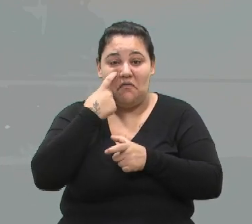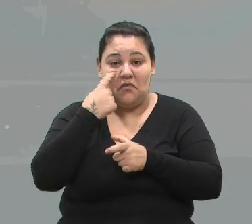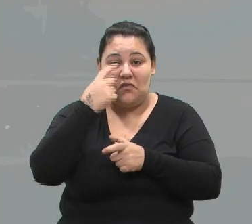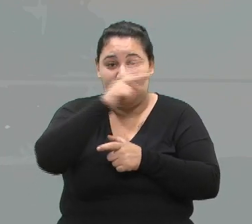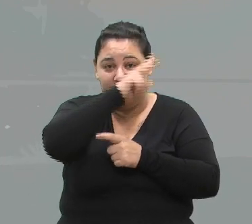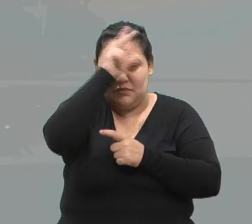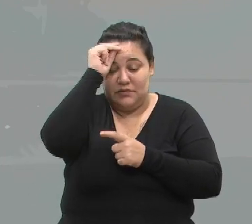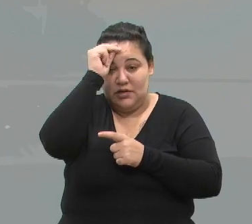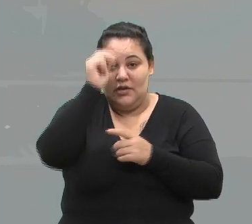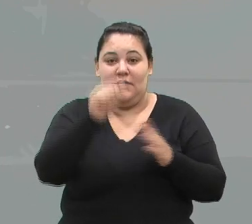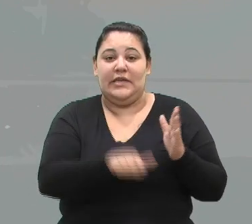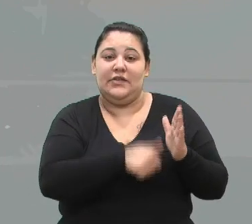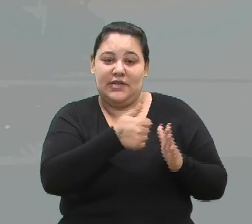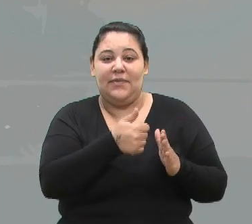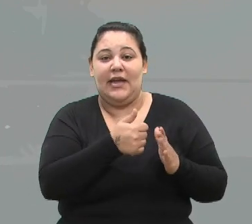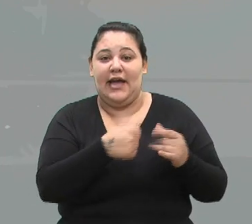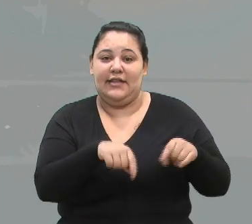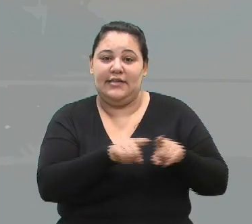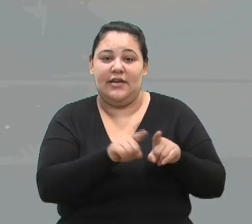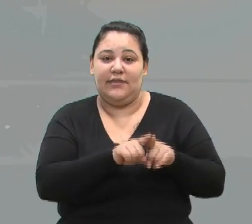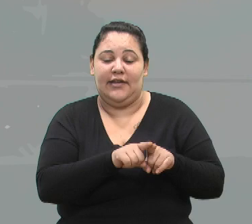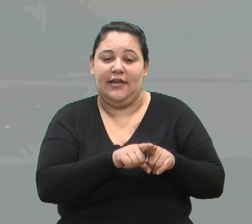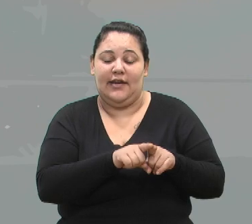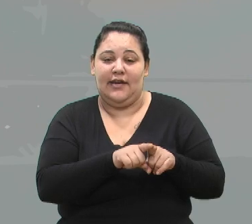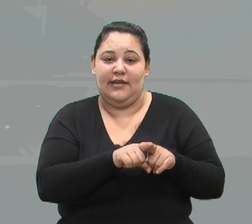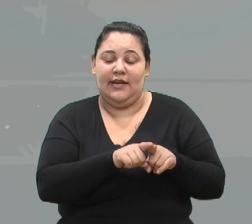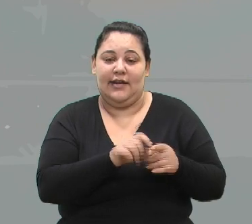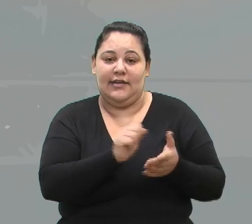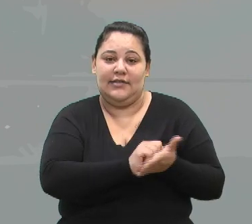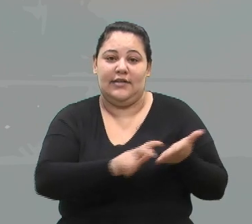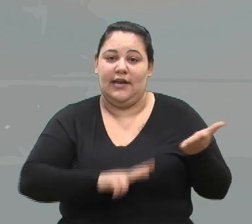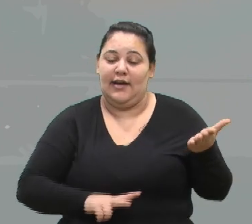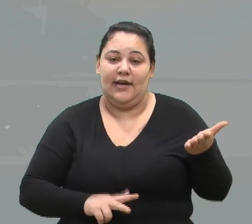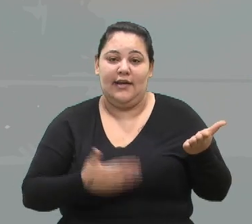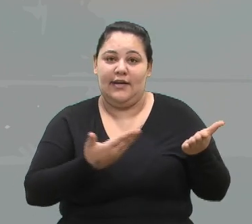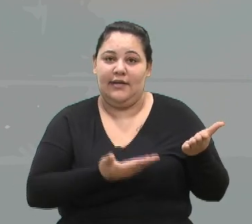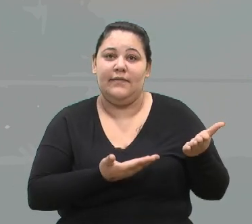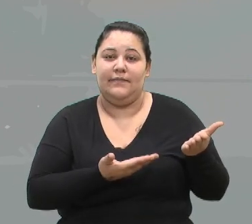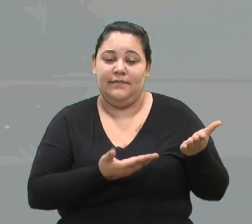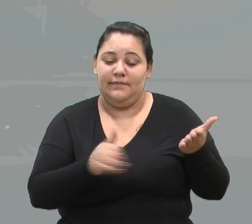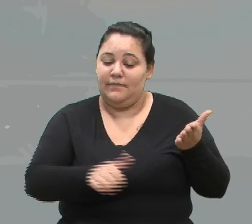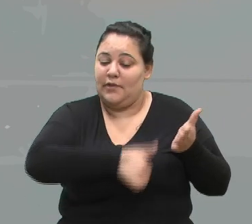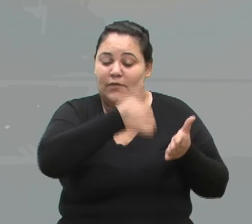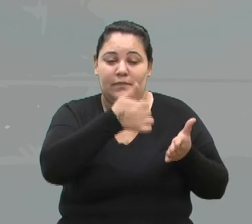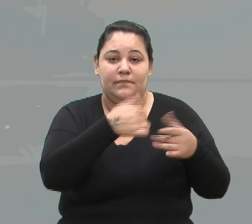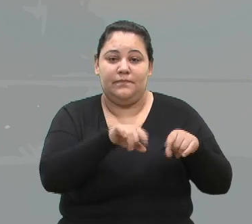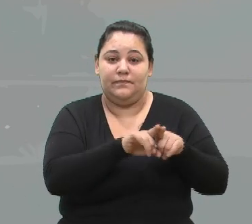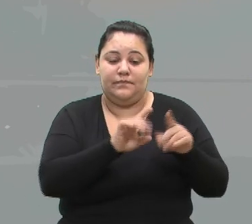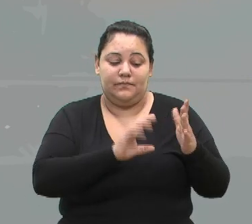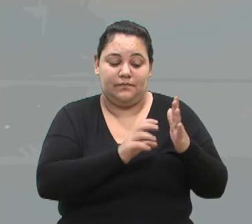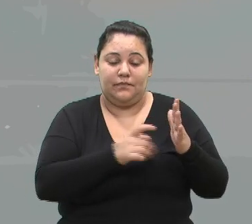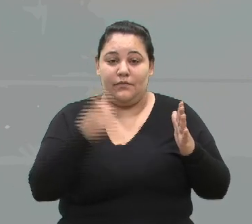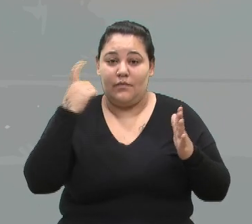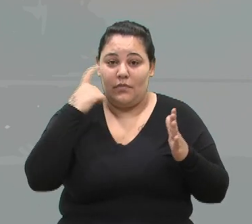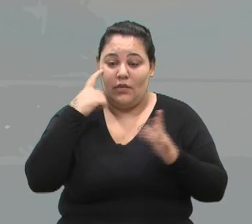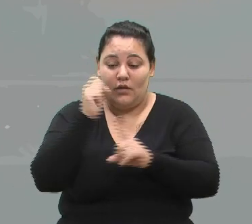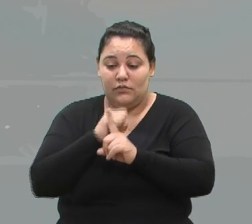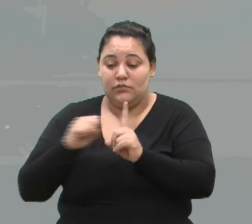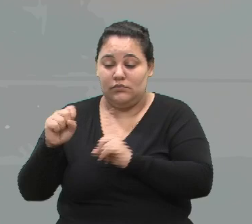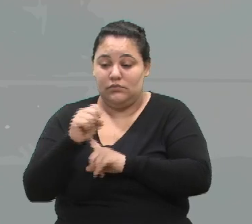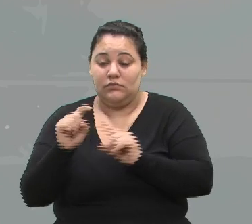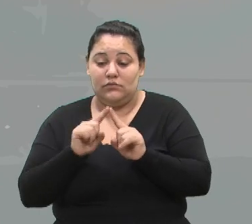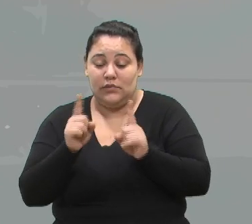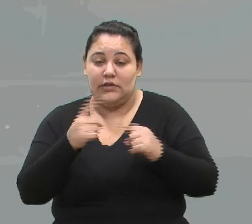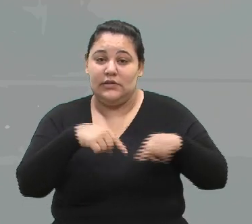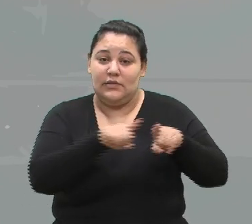avaliado do Brasil, prefeito Recife, João Campos. Um partido que pensa no social, mas que também